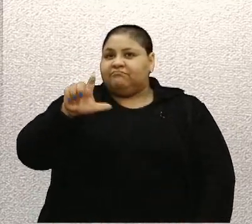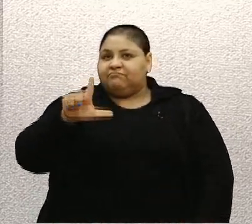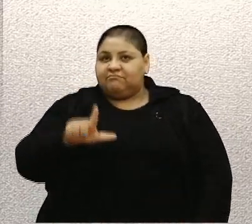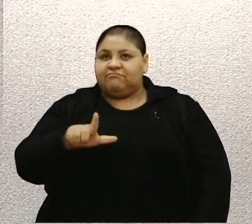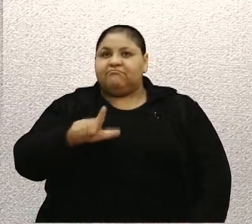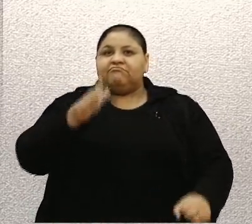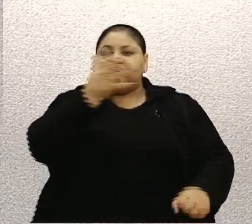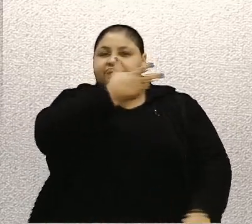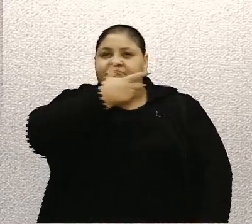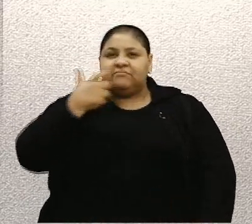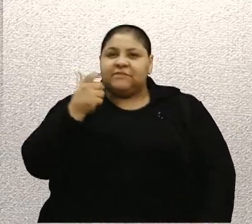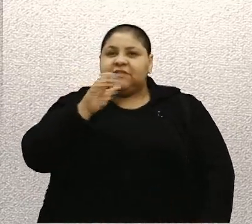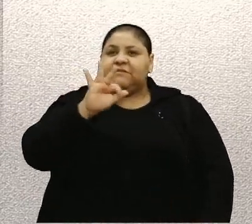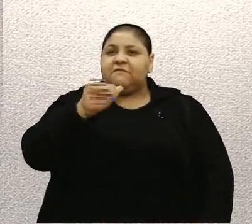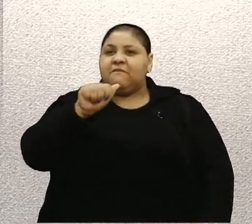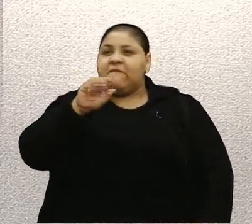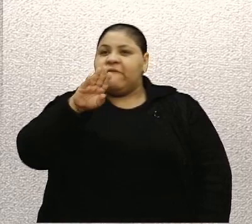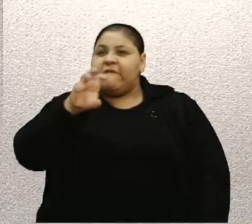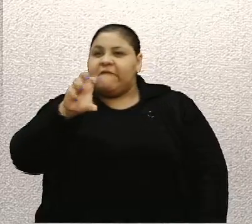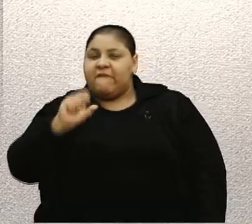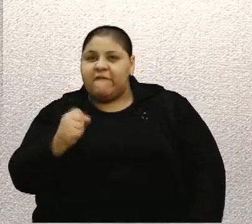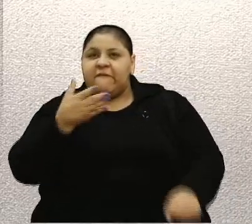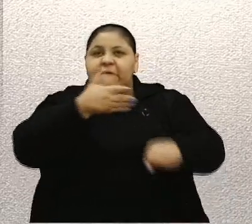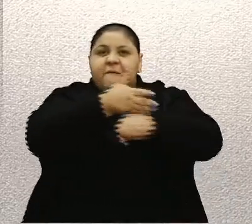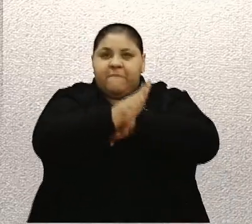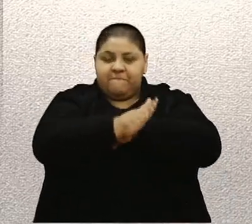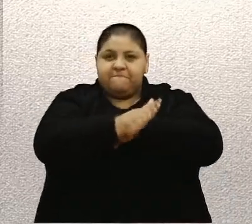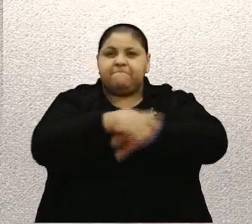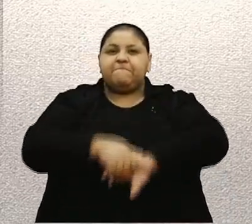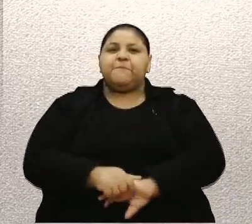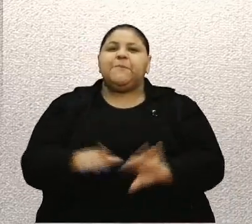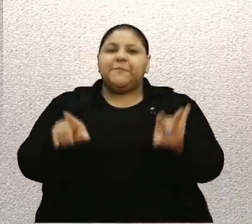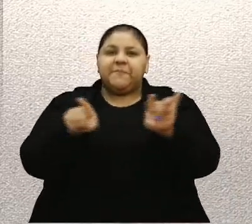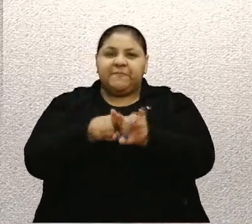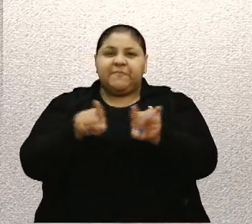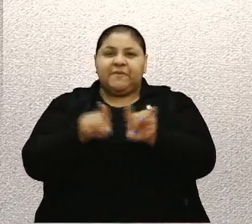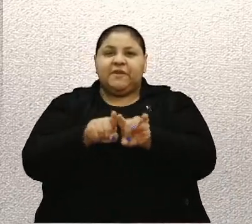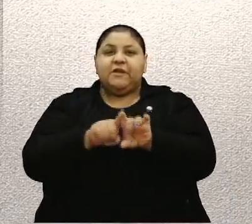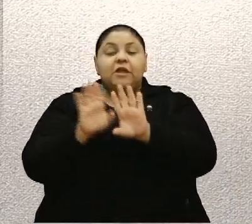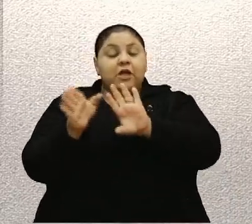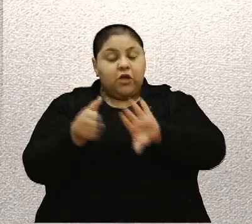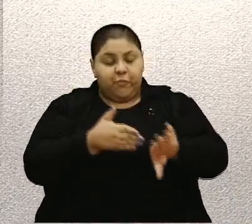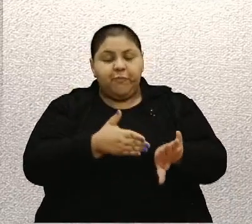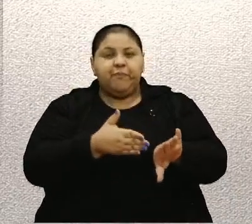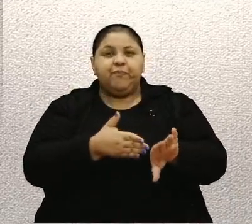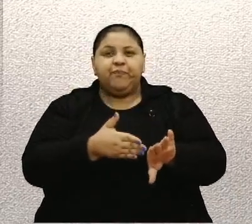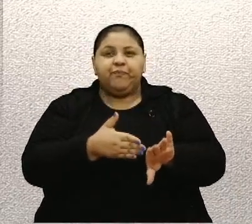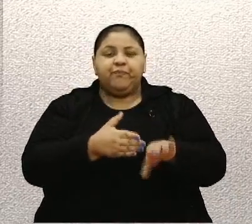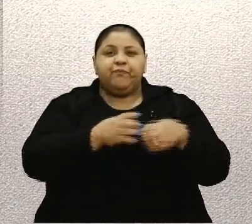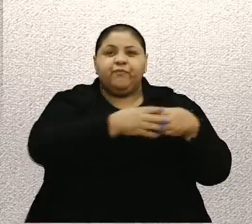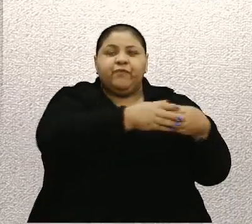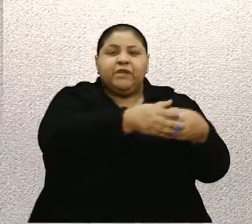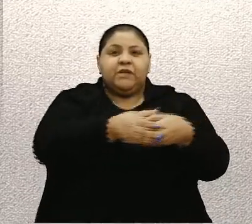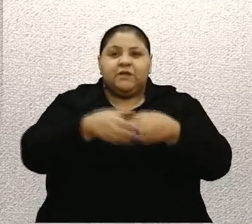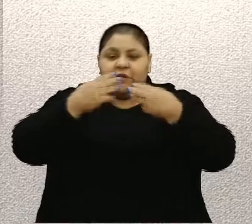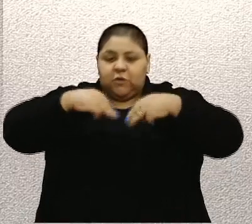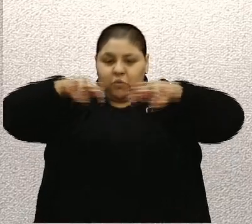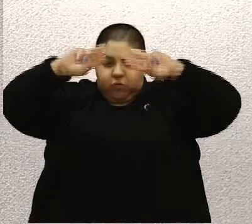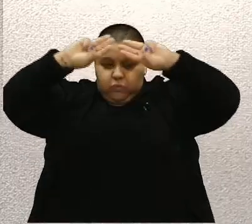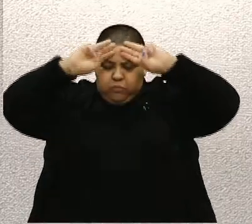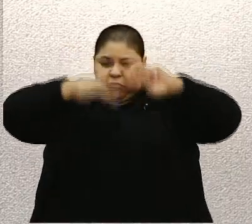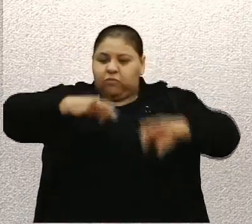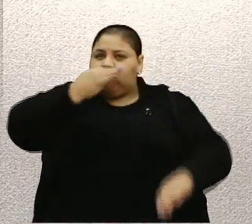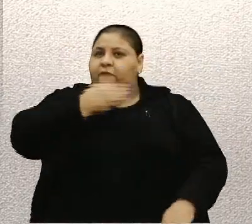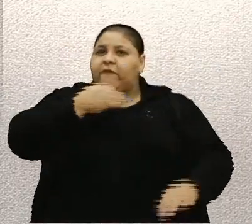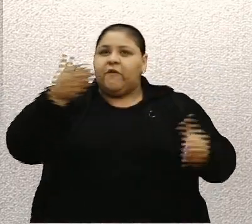também por esta iniciativa e por participar deste evento. E também mais um voto de congratulações à Associação de Umbanda de Caxias do Sul,